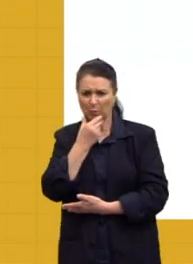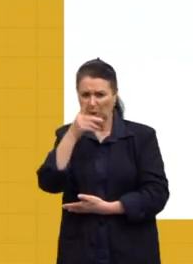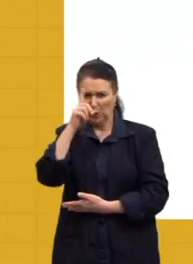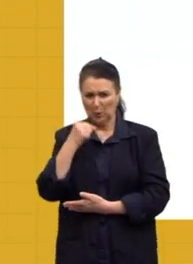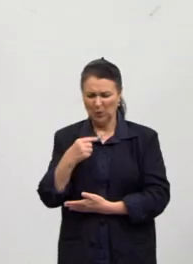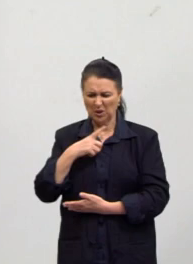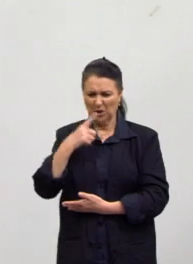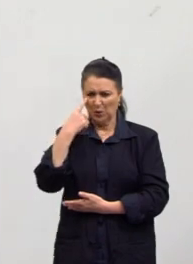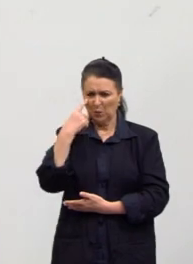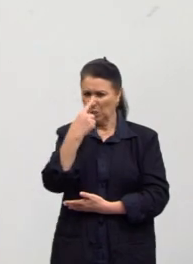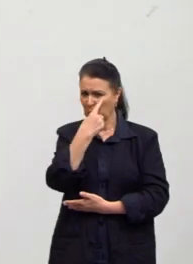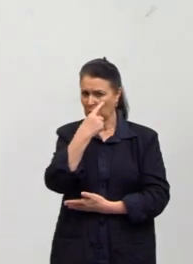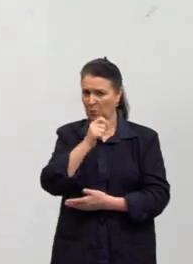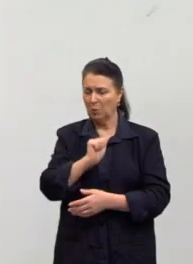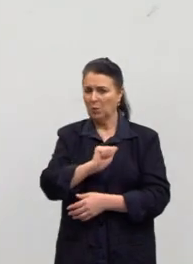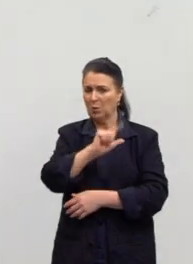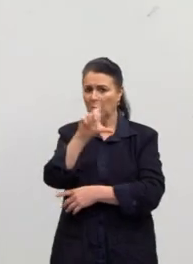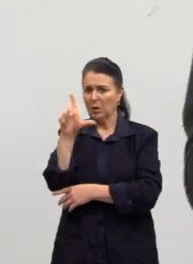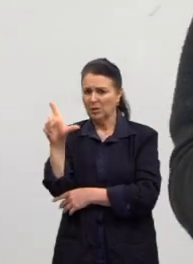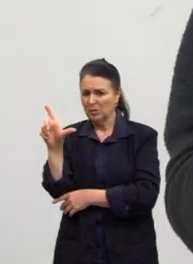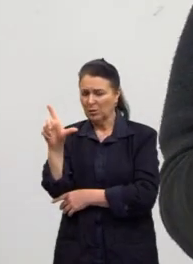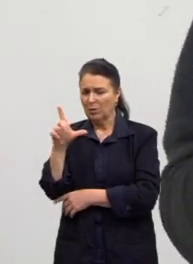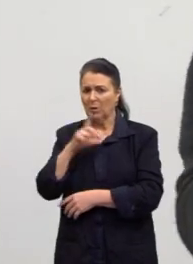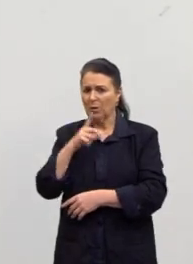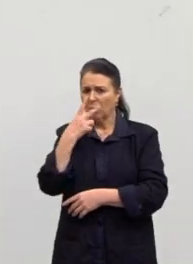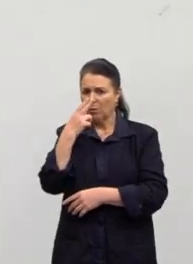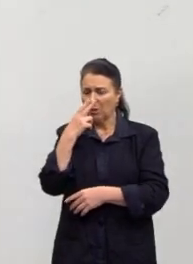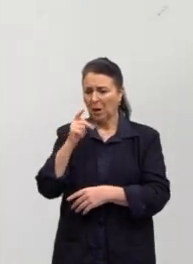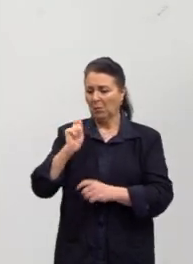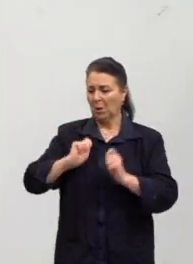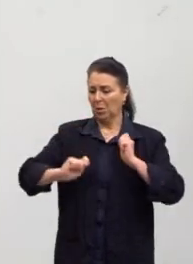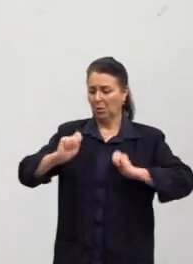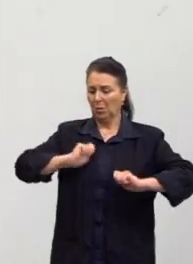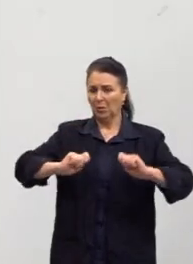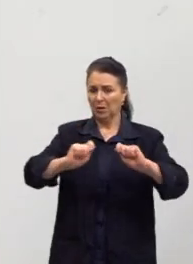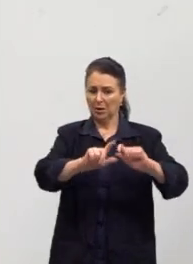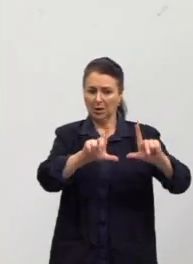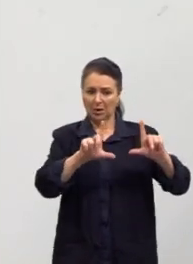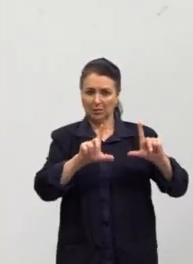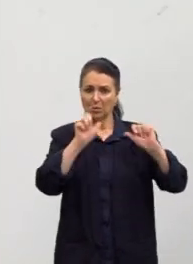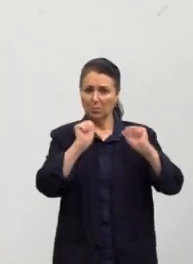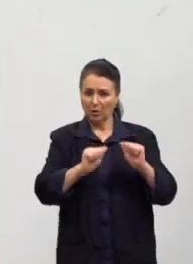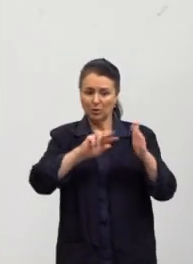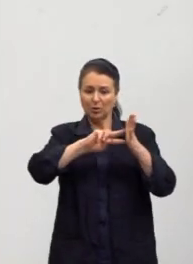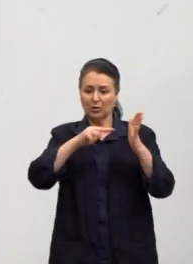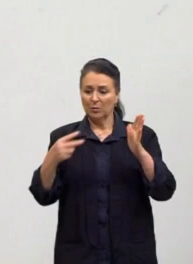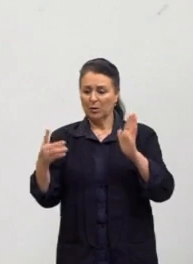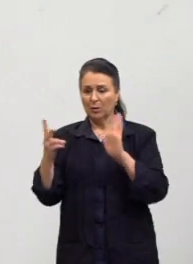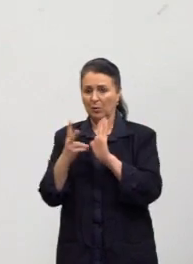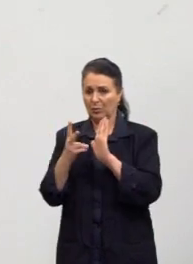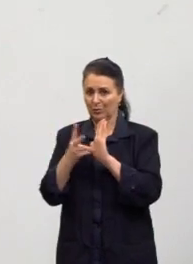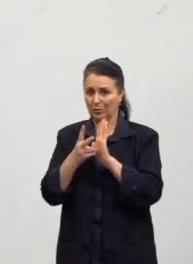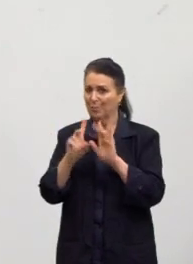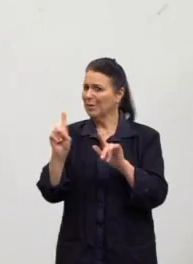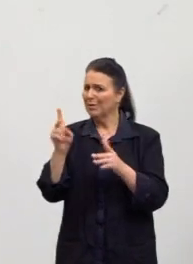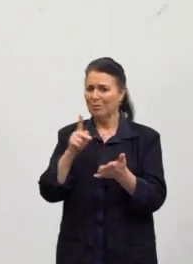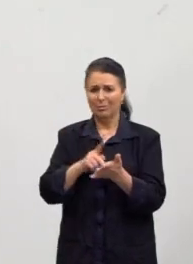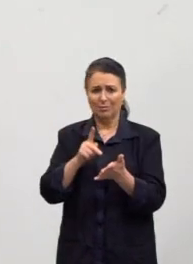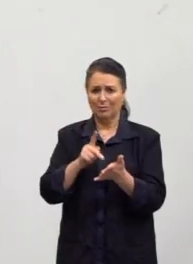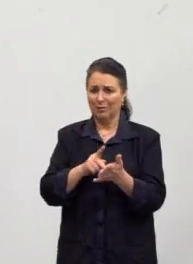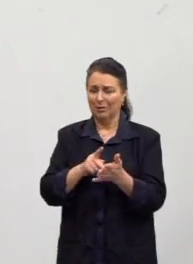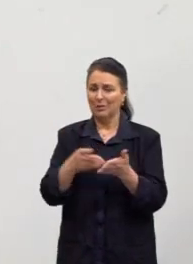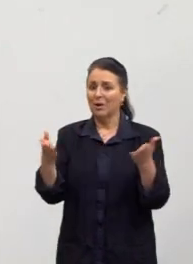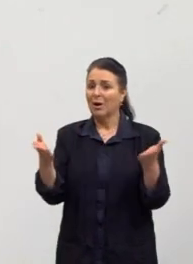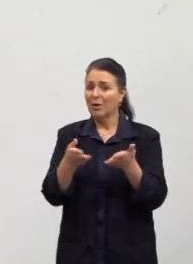qualquer ator aí da televisão poderia interpretar esse indígena, mas não é o indígena verdadeiro. Nós vamos ver